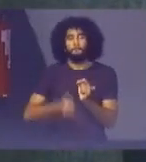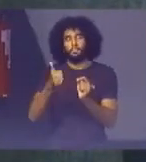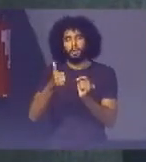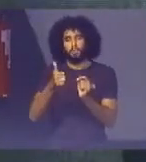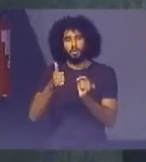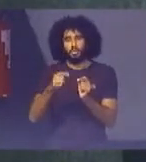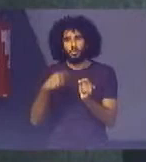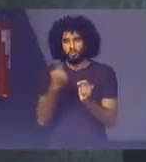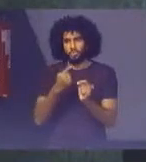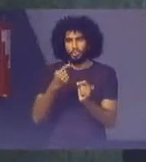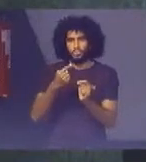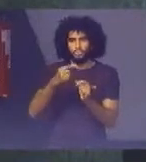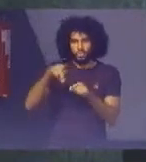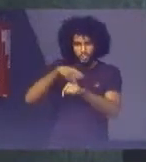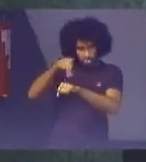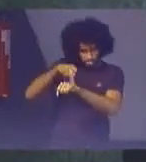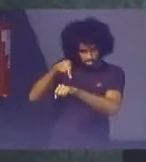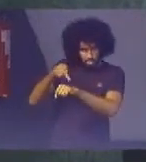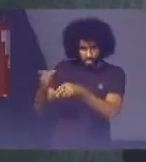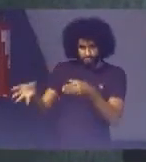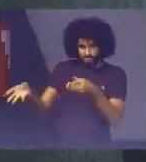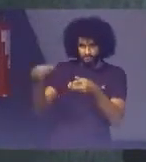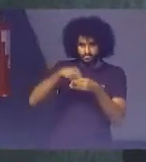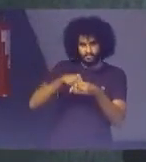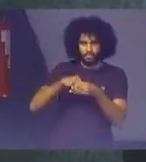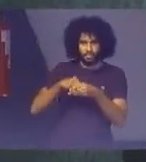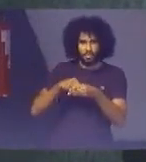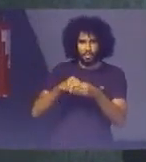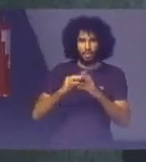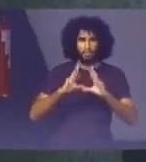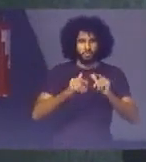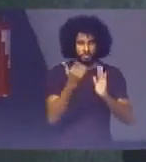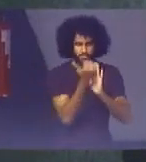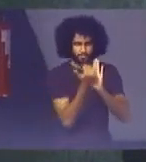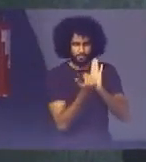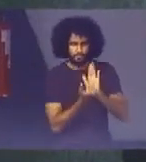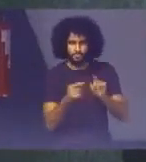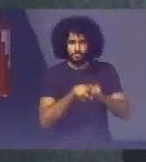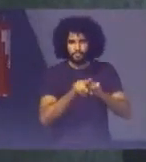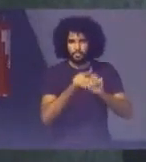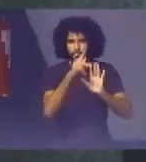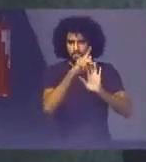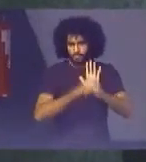países Incorporem os ODS Em todos os seus planos Em programas